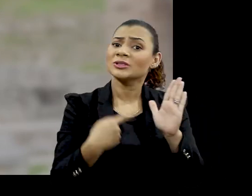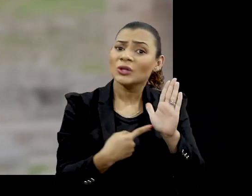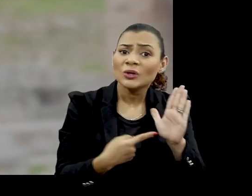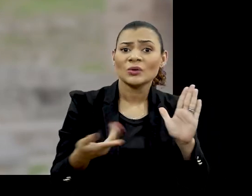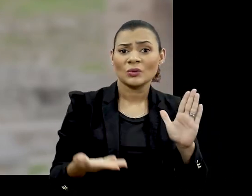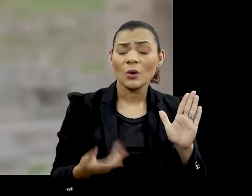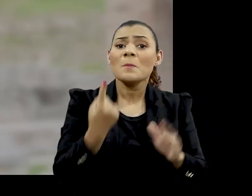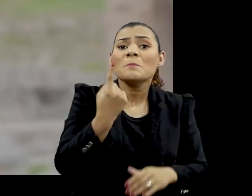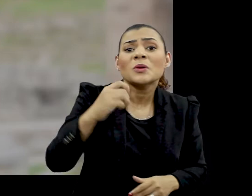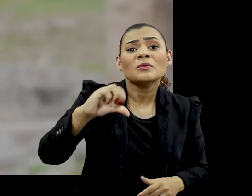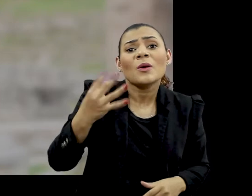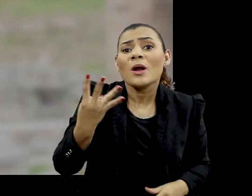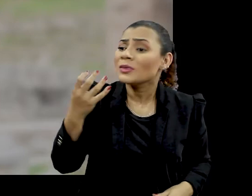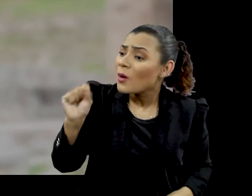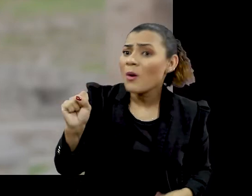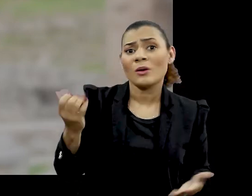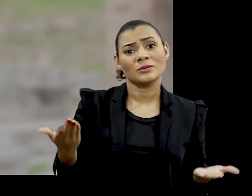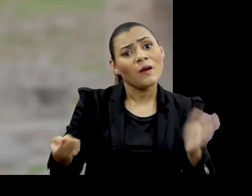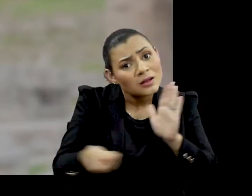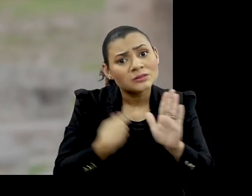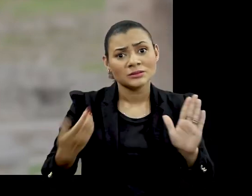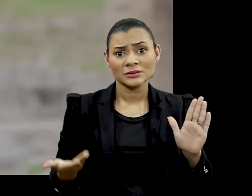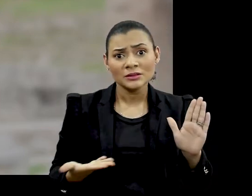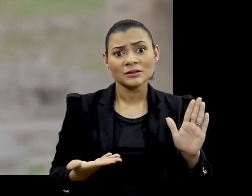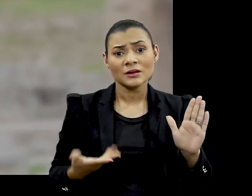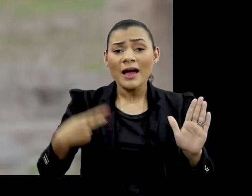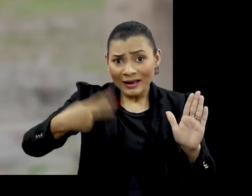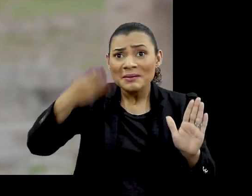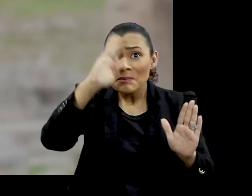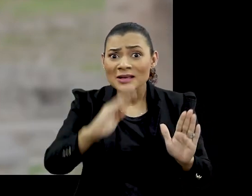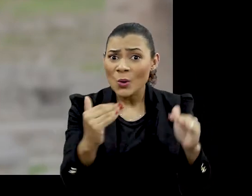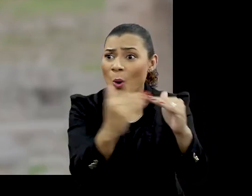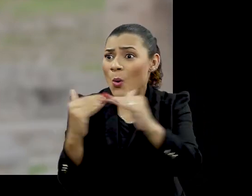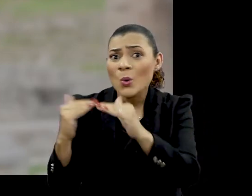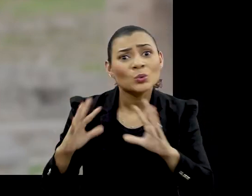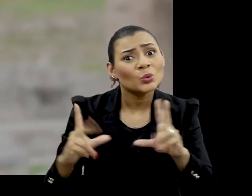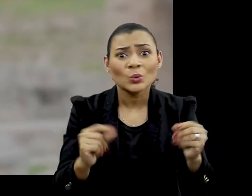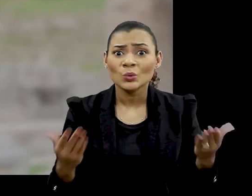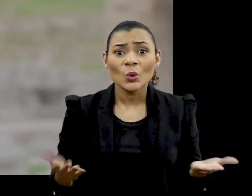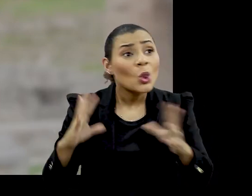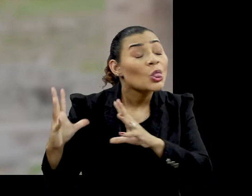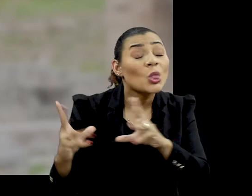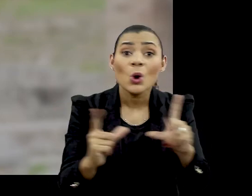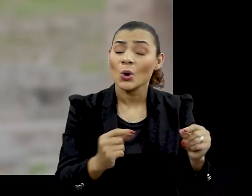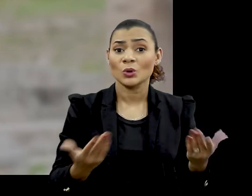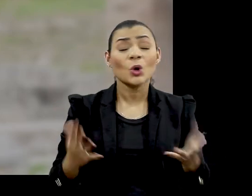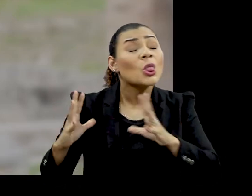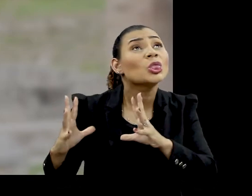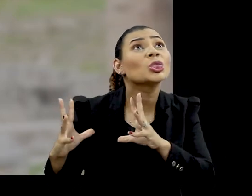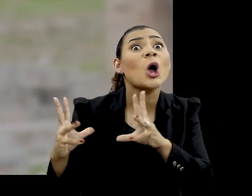o tratado em 1948 Ou seja, nosso país concordou com todos Todos